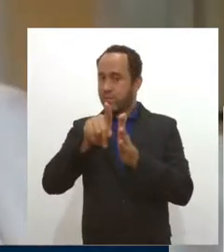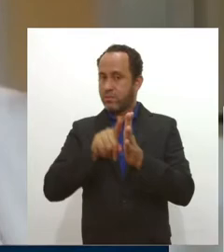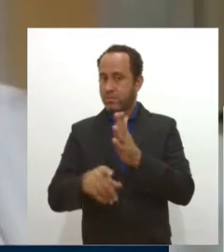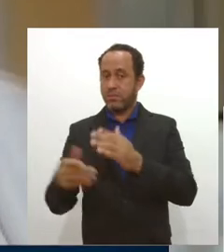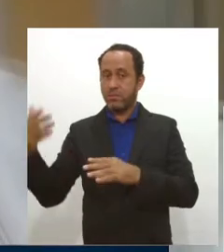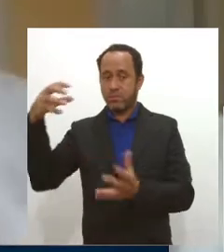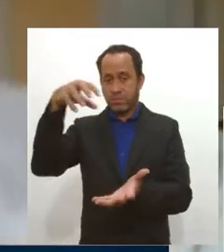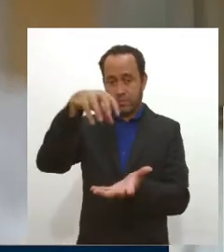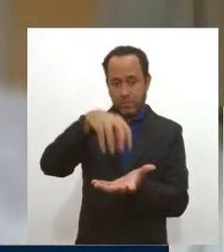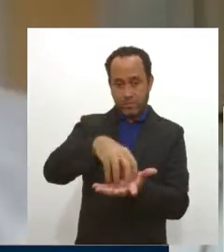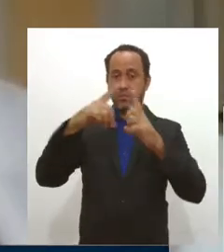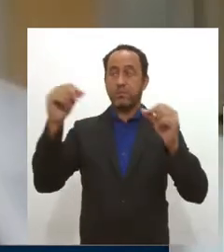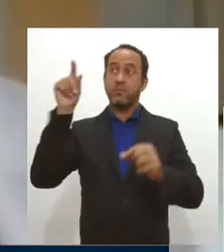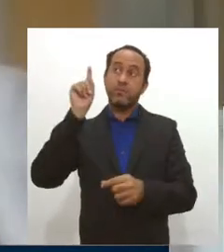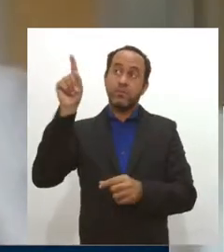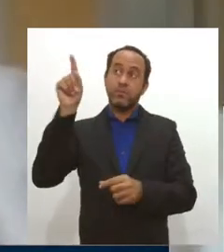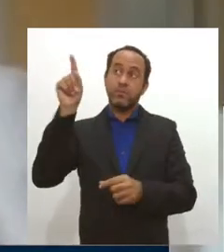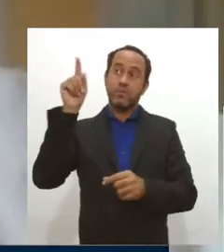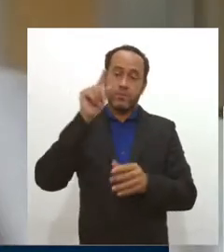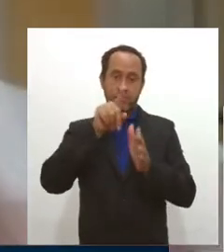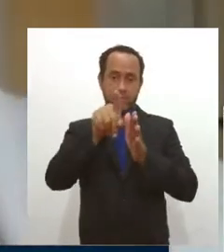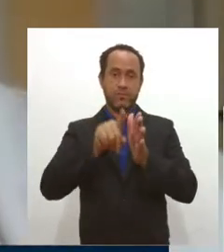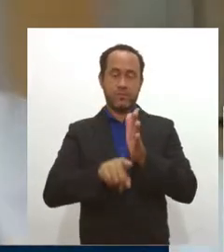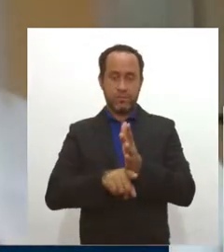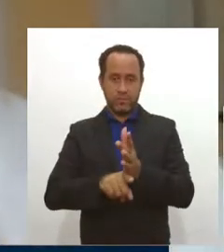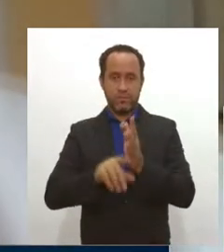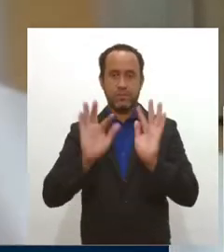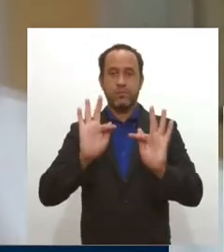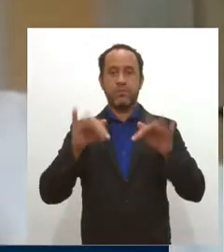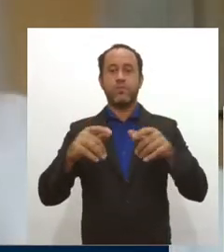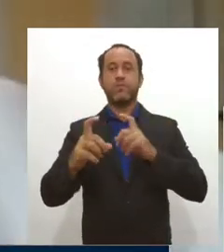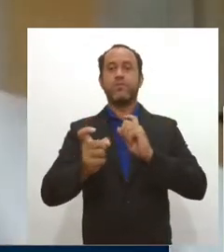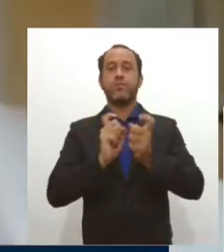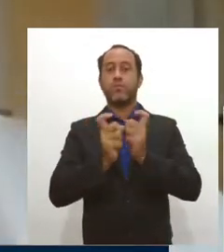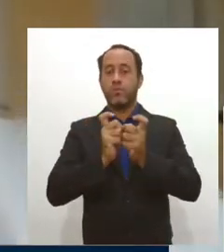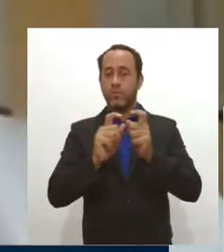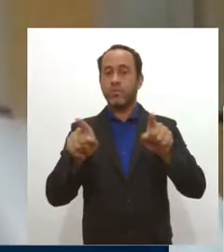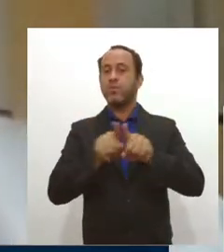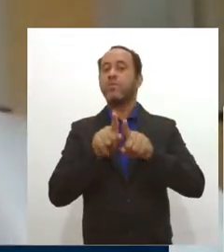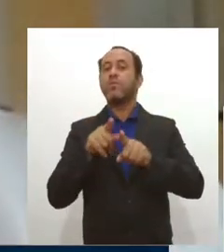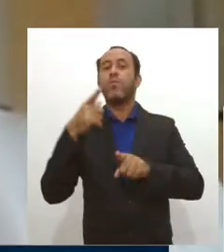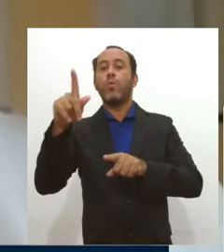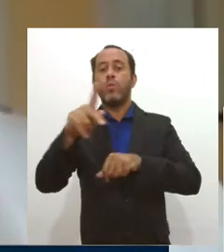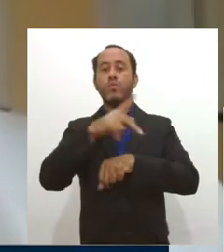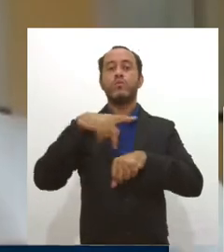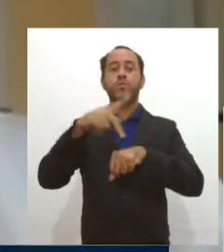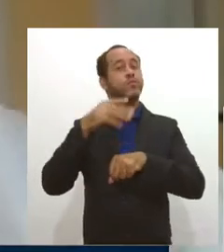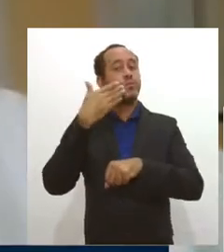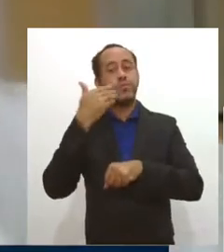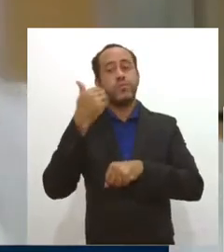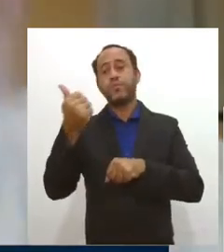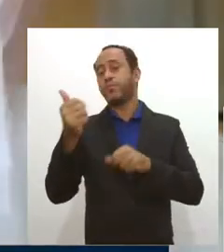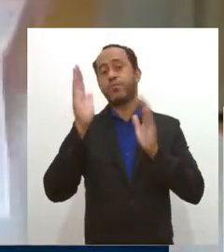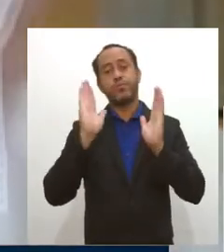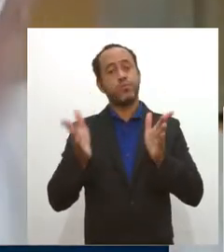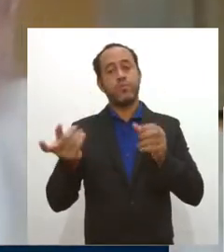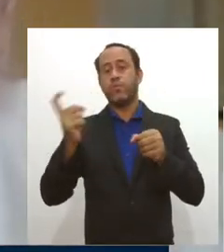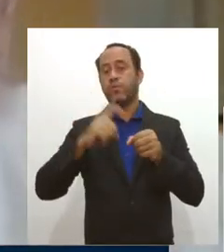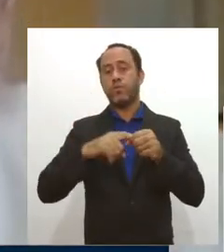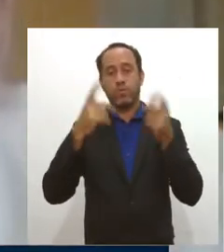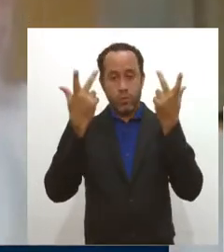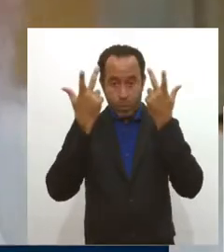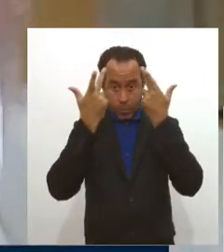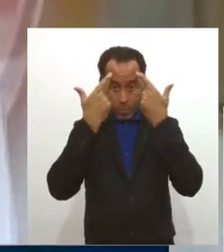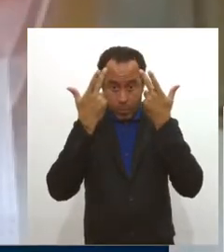instalada em Brasília quer apurar. Por fim, comentou sobre a situação de outros países que, segundo ele, tomaram medidas mais